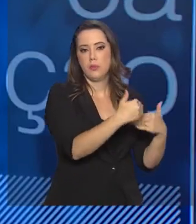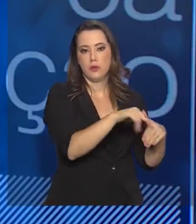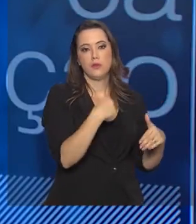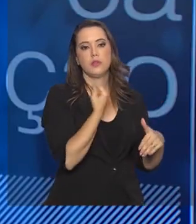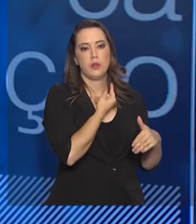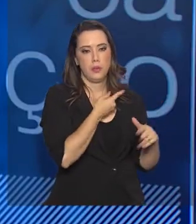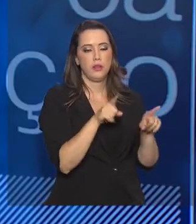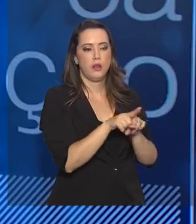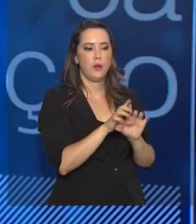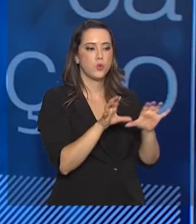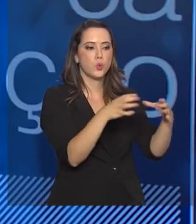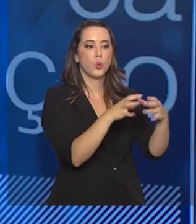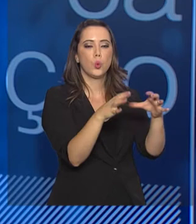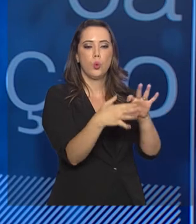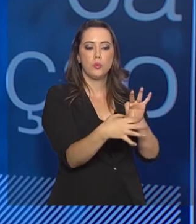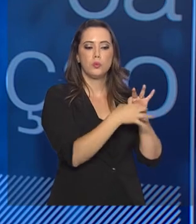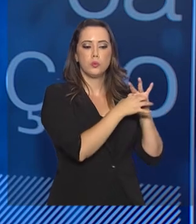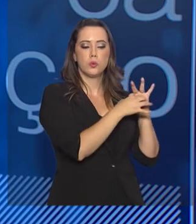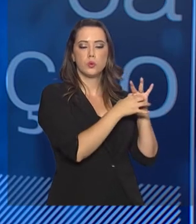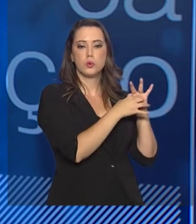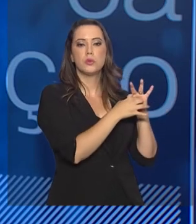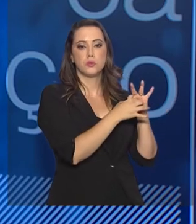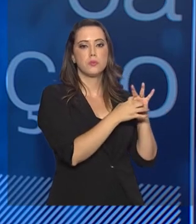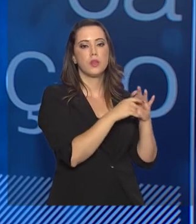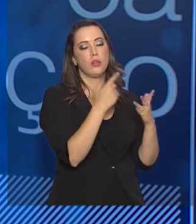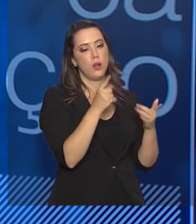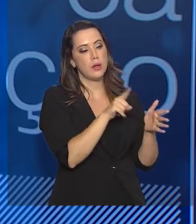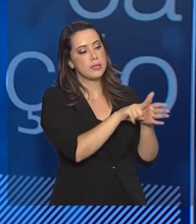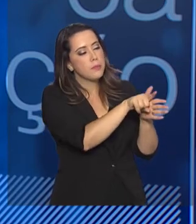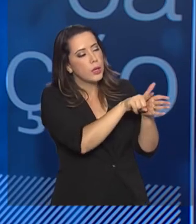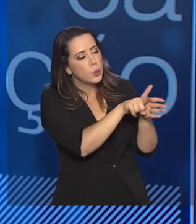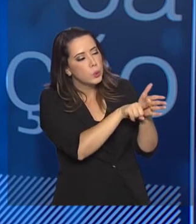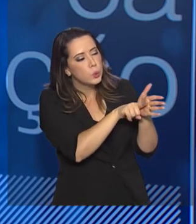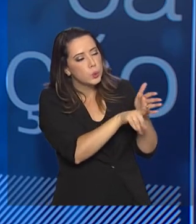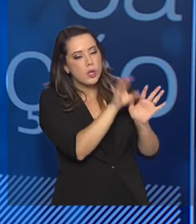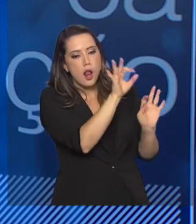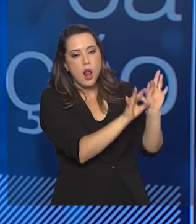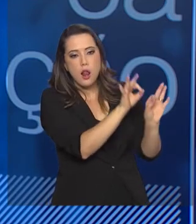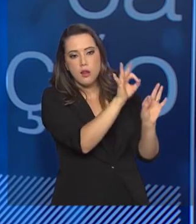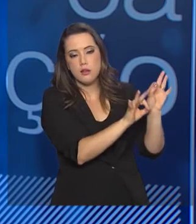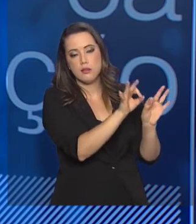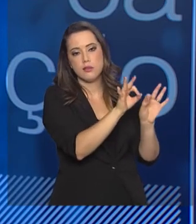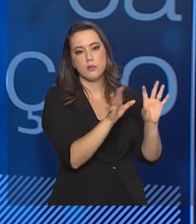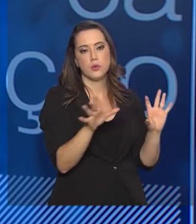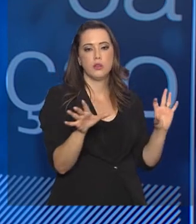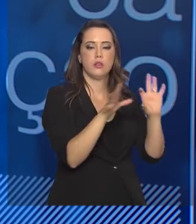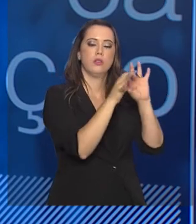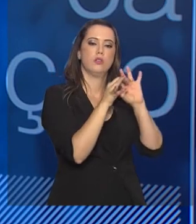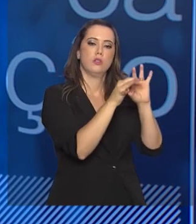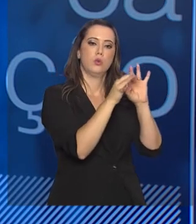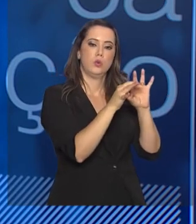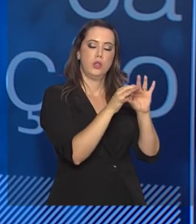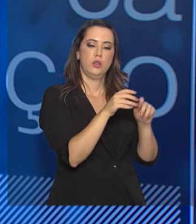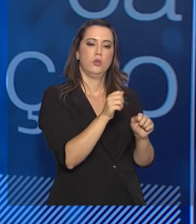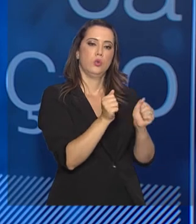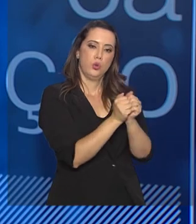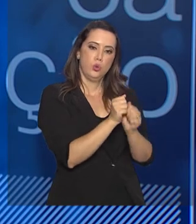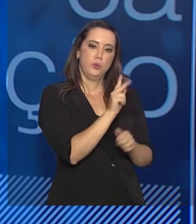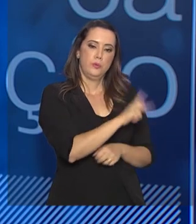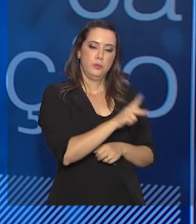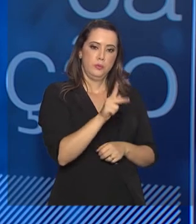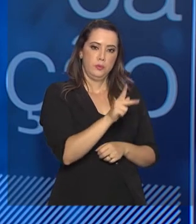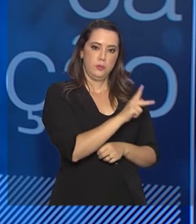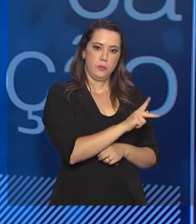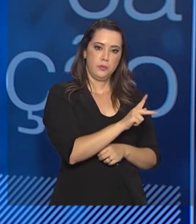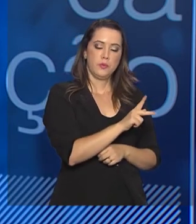parceiras. Então, os itens, eles são elaborados em parceria com professores de